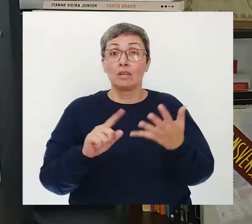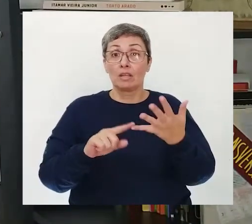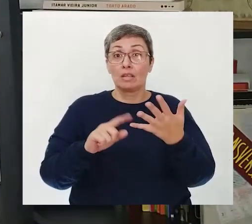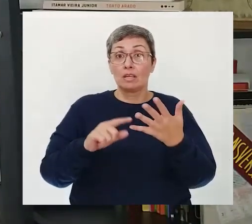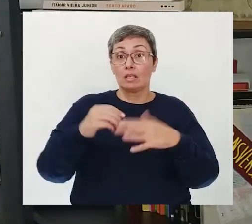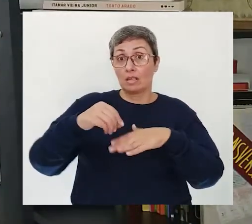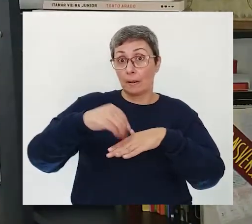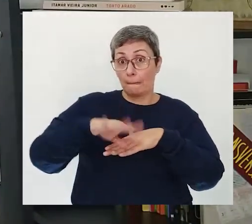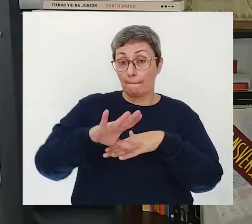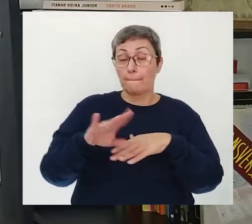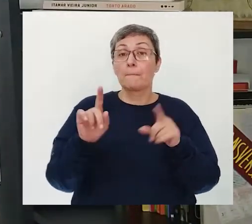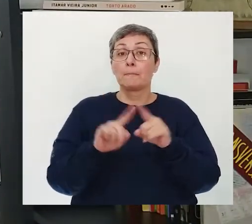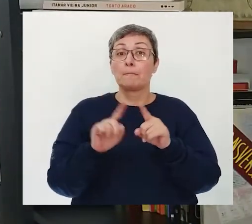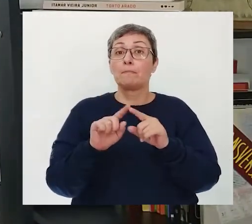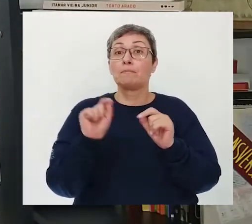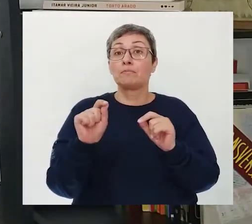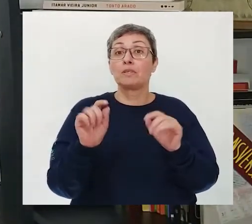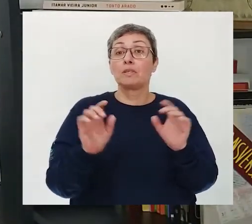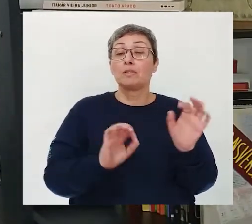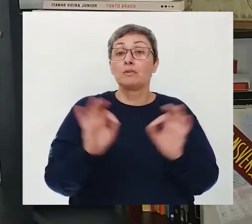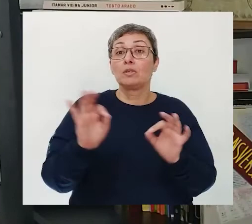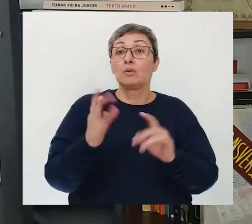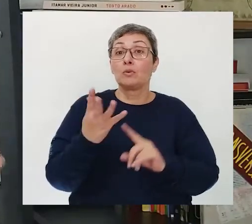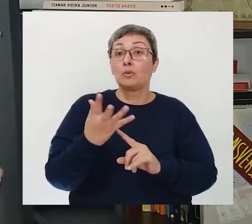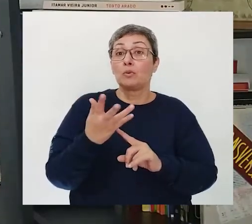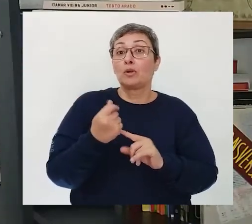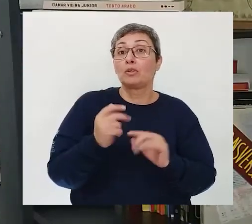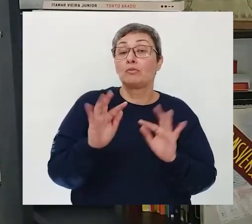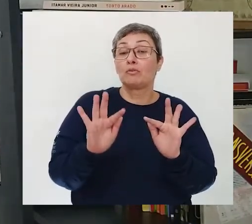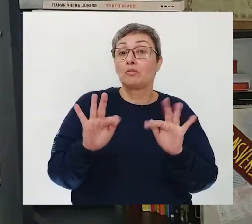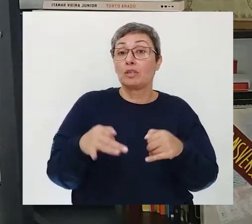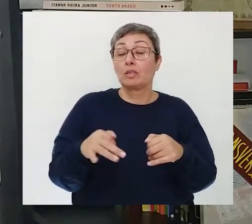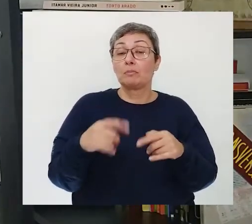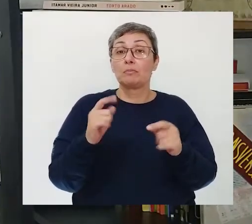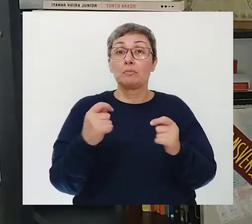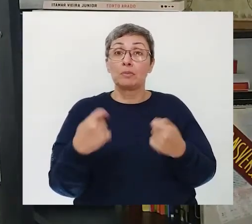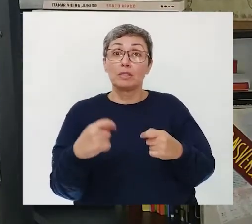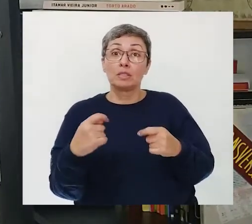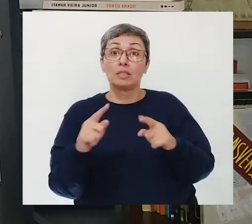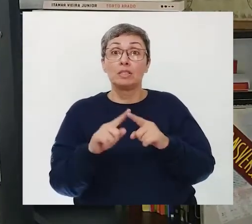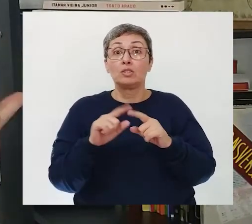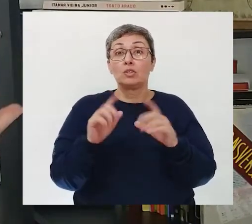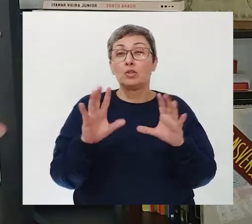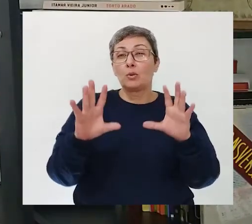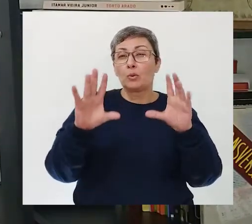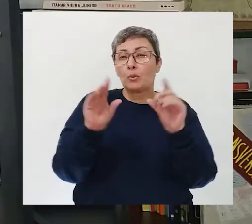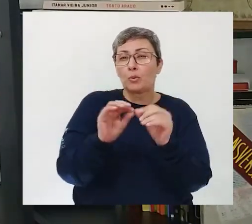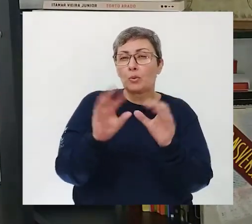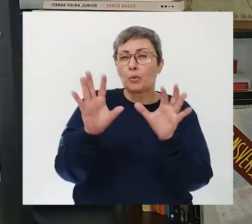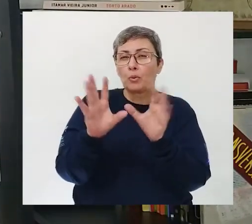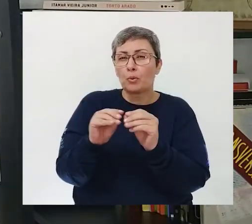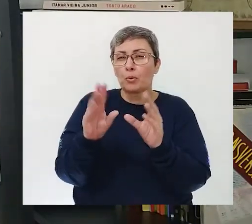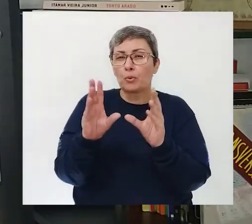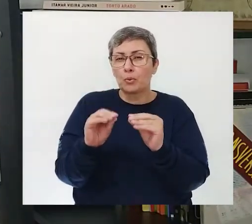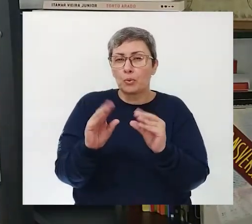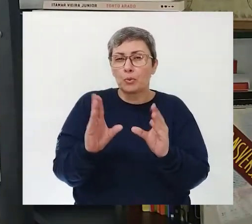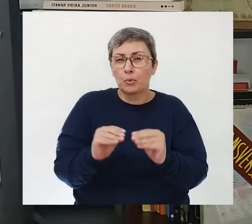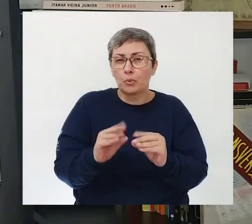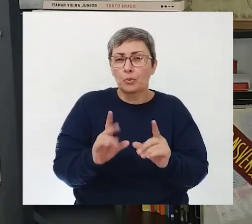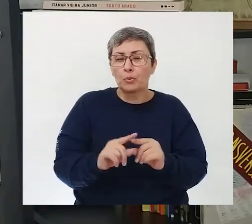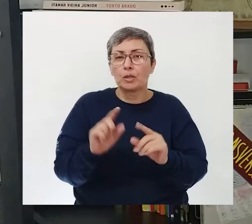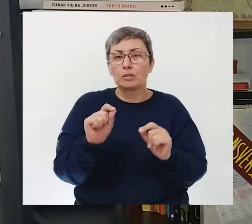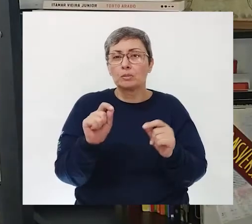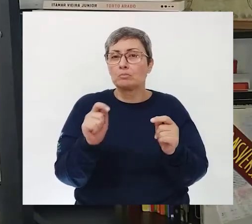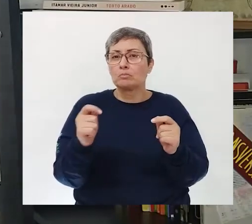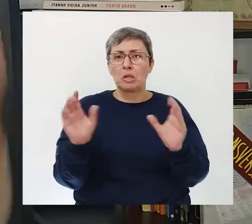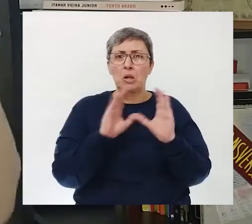quinta dica É produzir Sua arte final Vocês devem Ir unindo aí Devagar Os pedacinhos